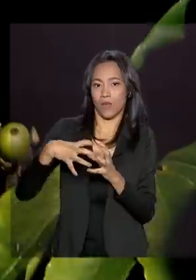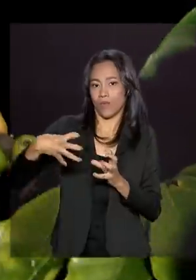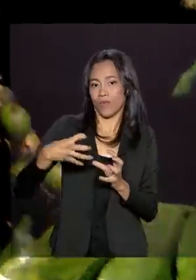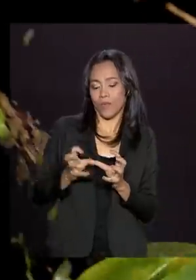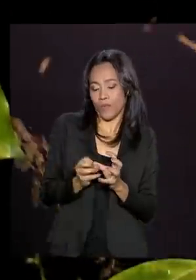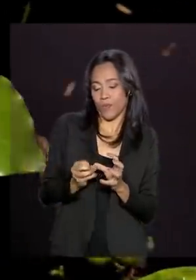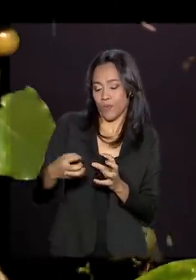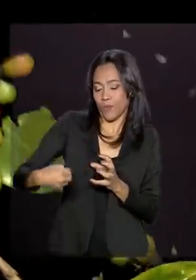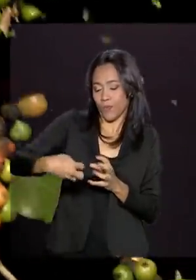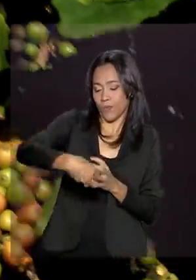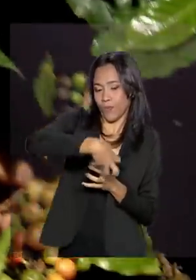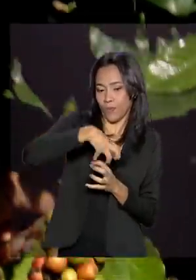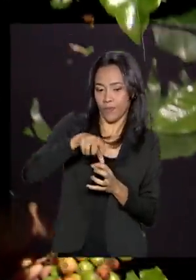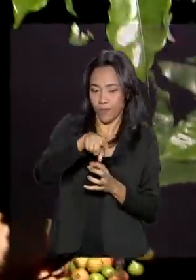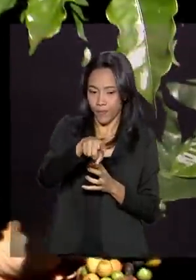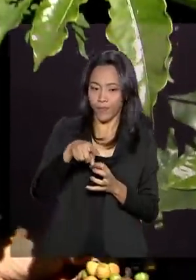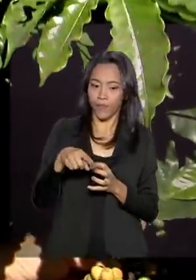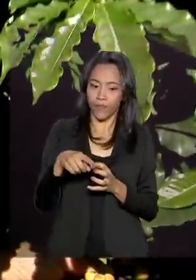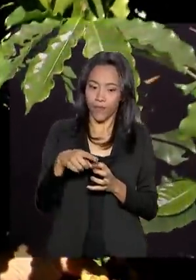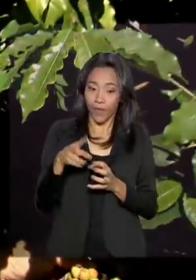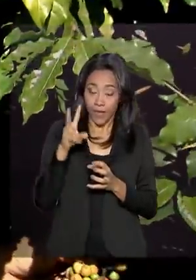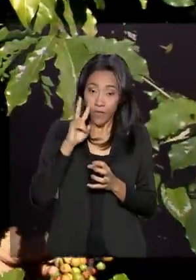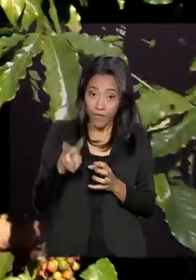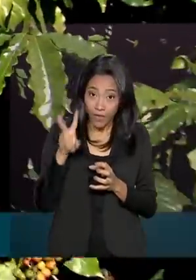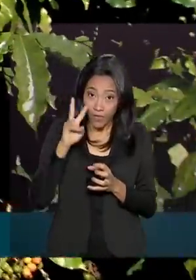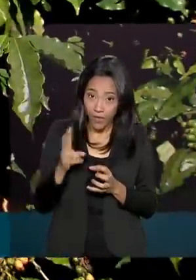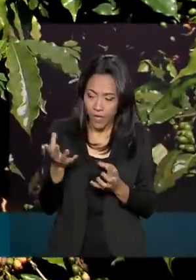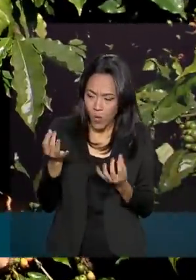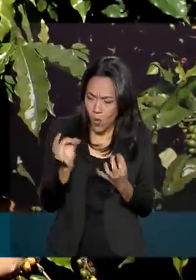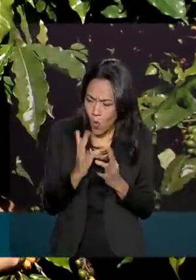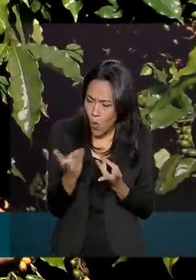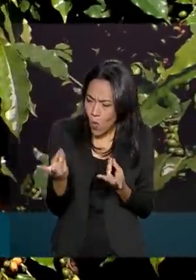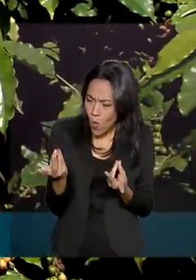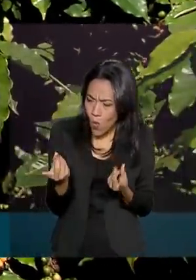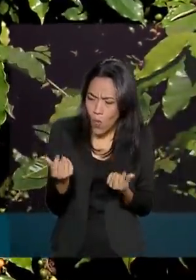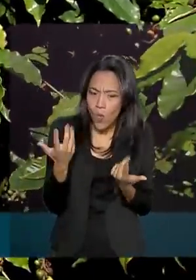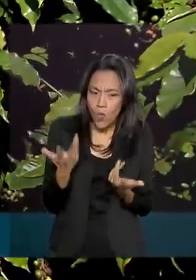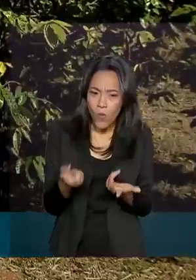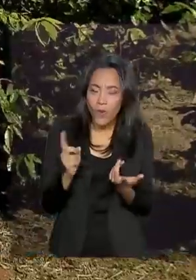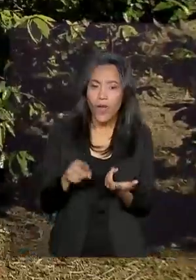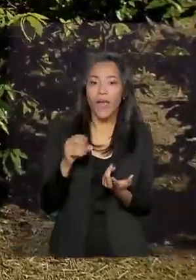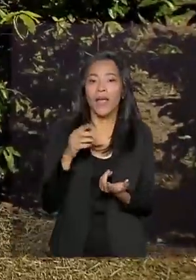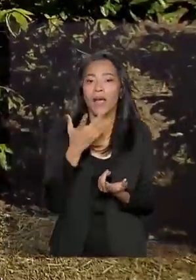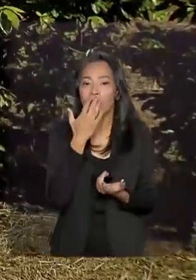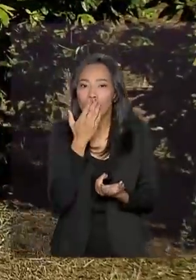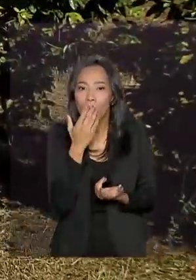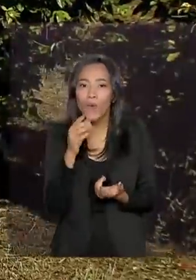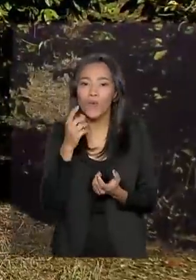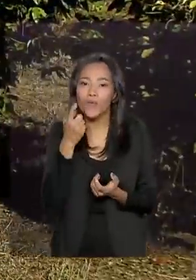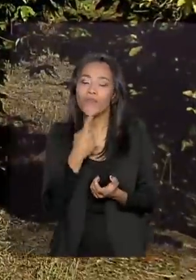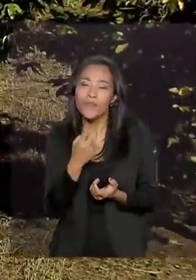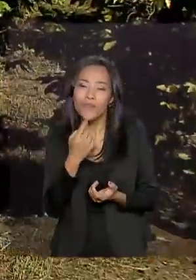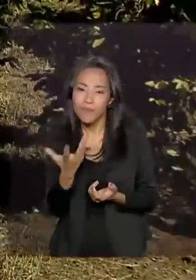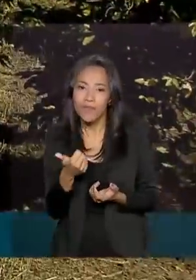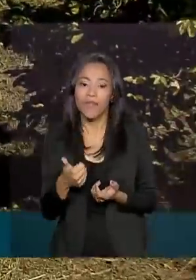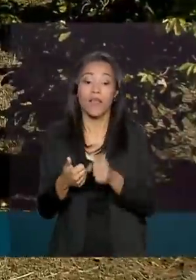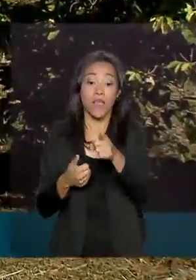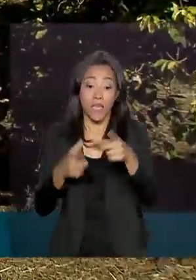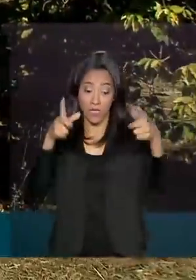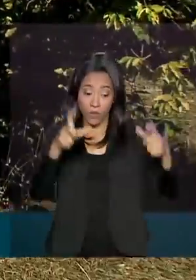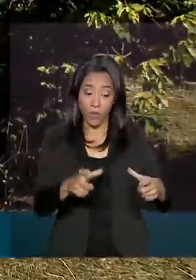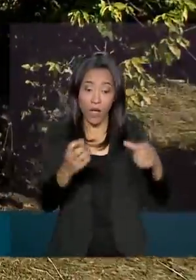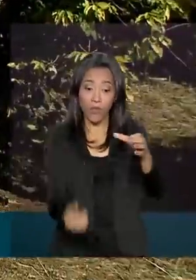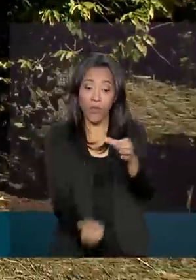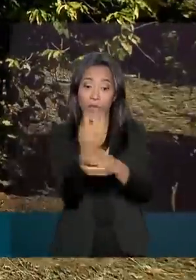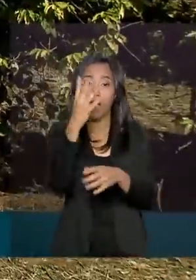sensorial, assim, que demonstra melhor qualidade, se encontra no grão tipo cereja. O próprio Instituto Biológico foi criado